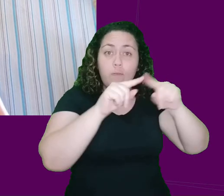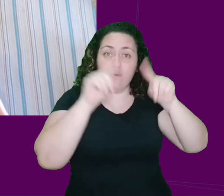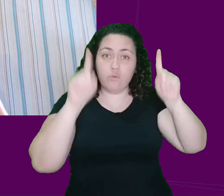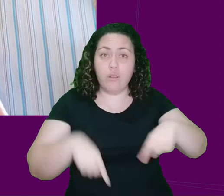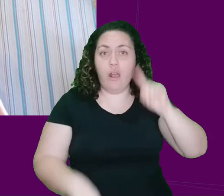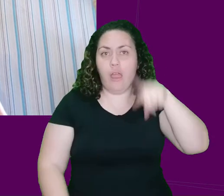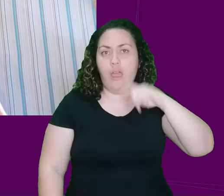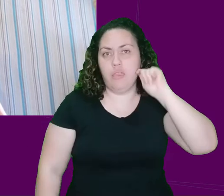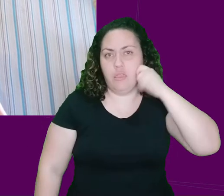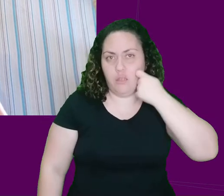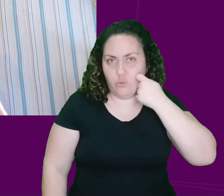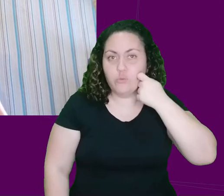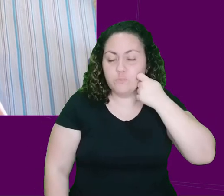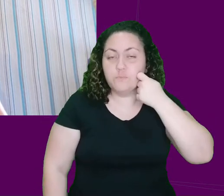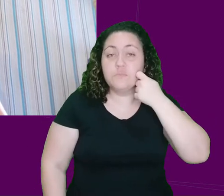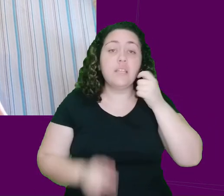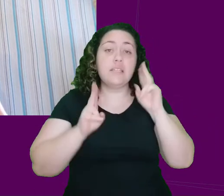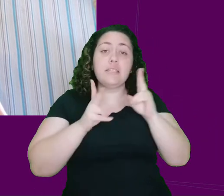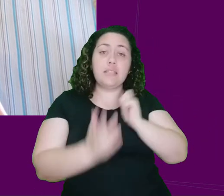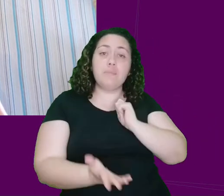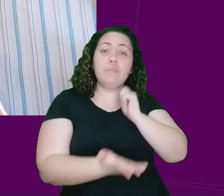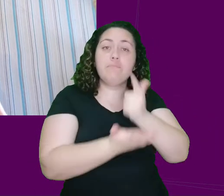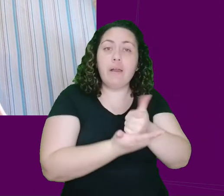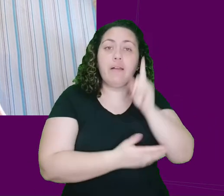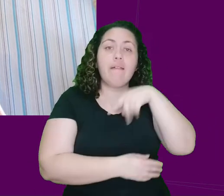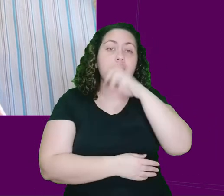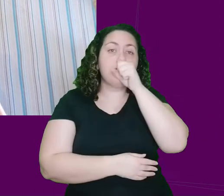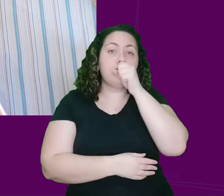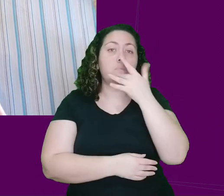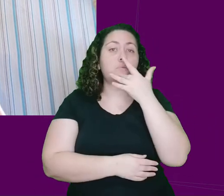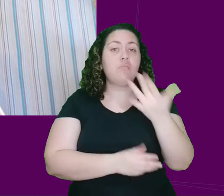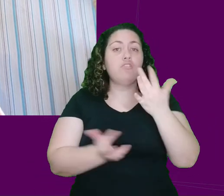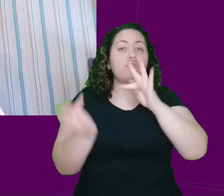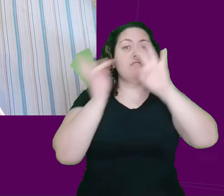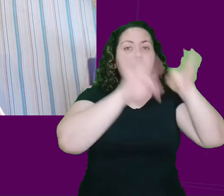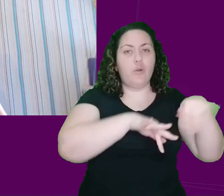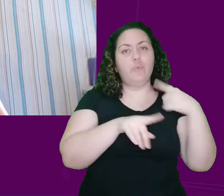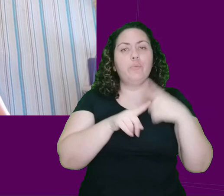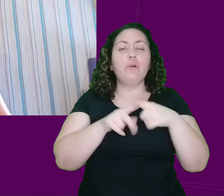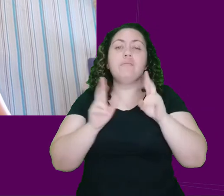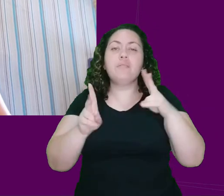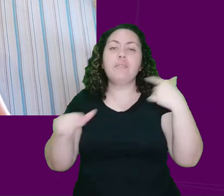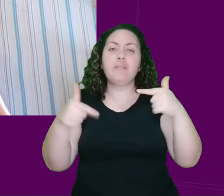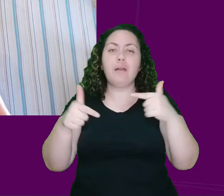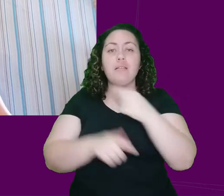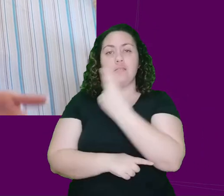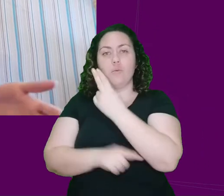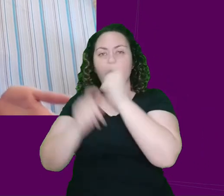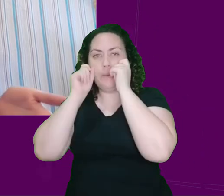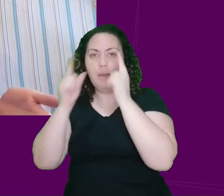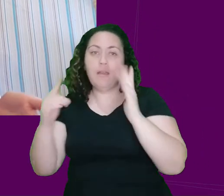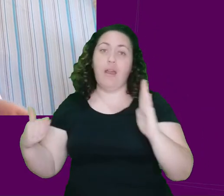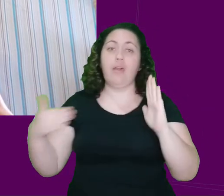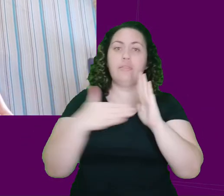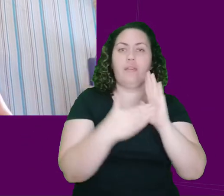negros. O pagamento era sempre feito num final de tarde de sábado, porque a jornada de trabalho ia de segunda de manhã até